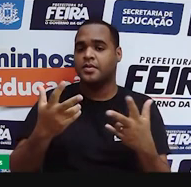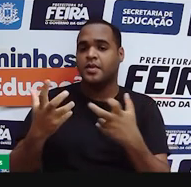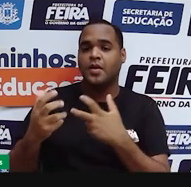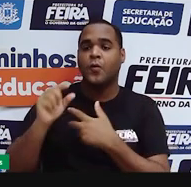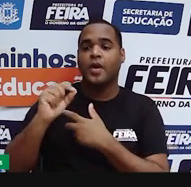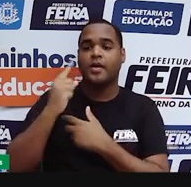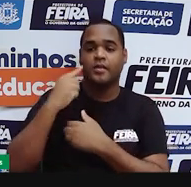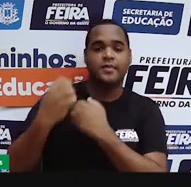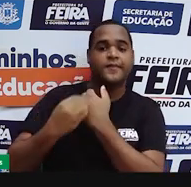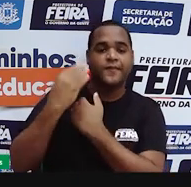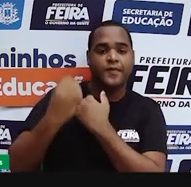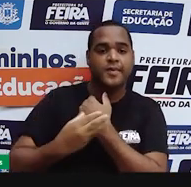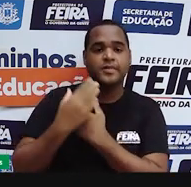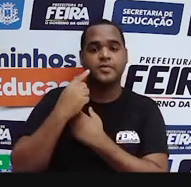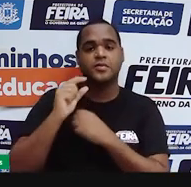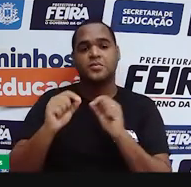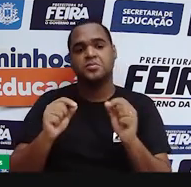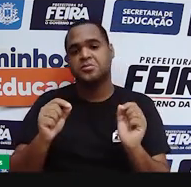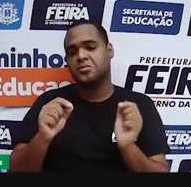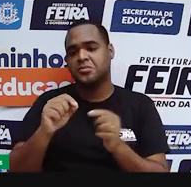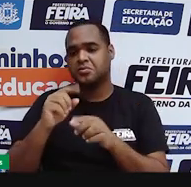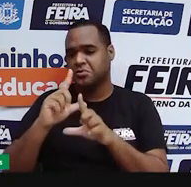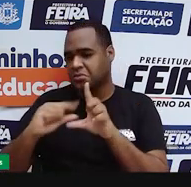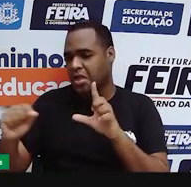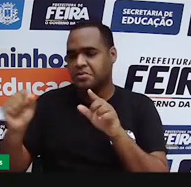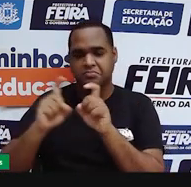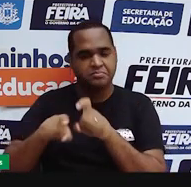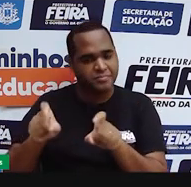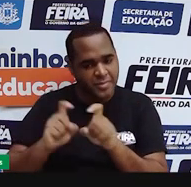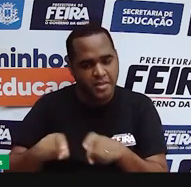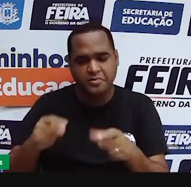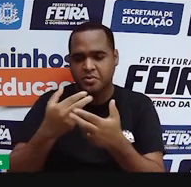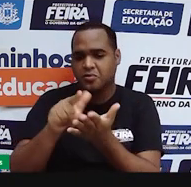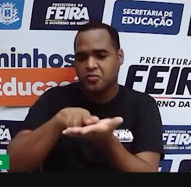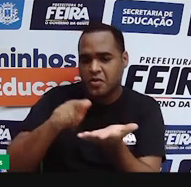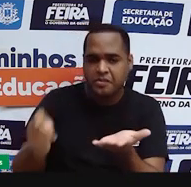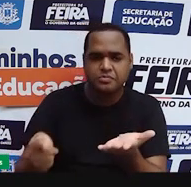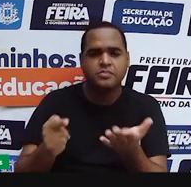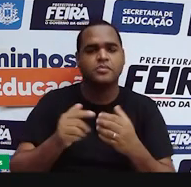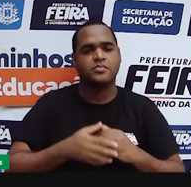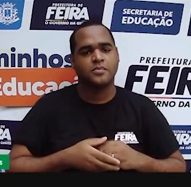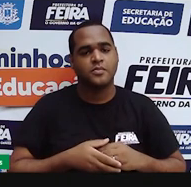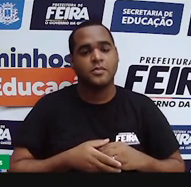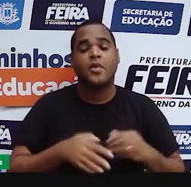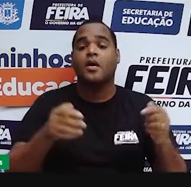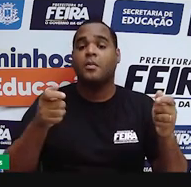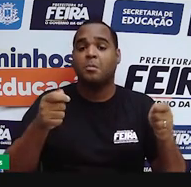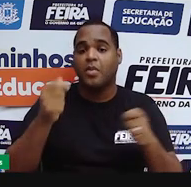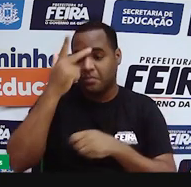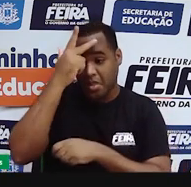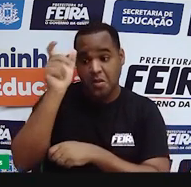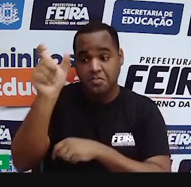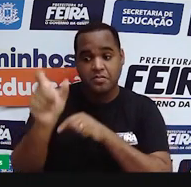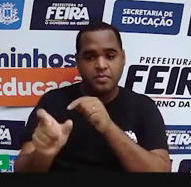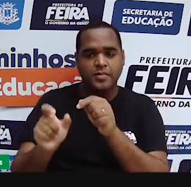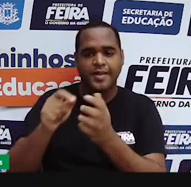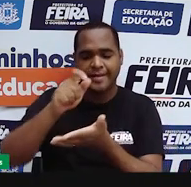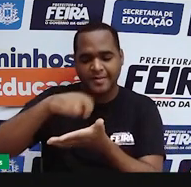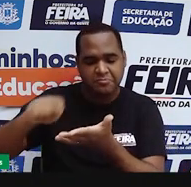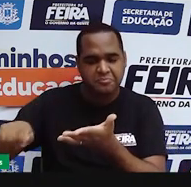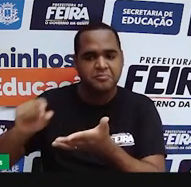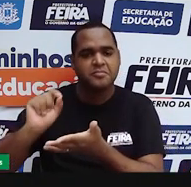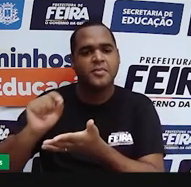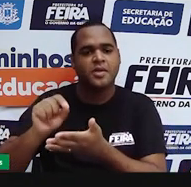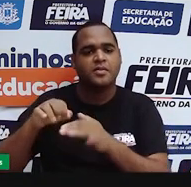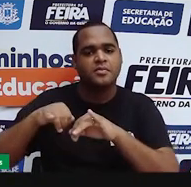informação, se foi de algum blog, de algum site, de algum jornal, a gente pode ver quem fez, quem de fato escreveu aquela notícia